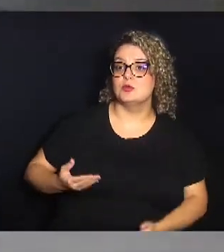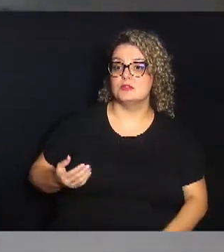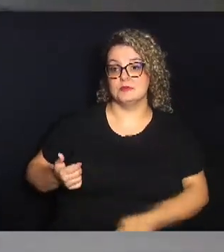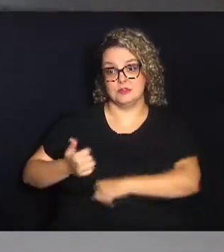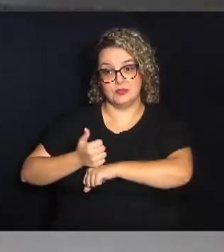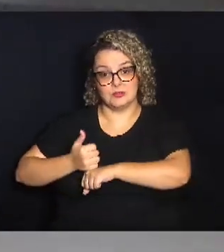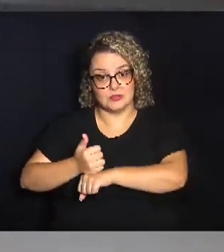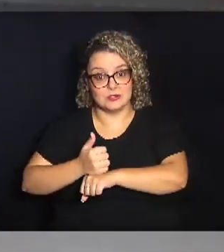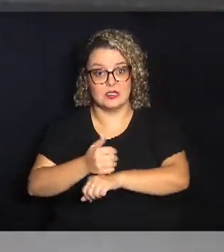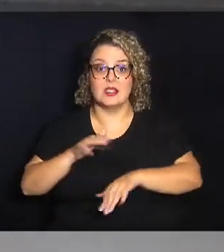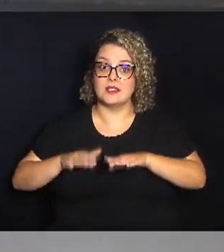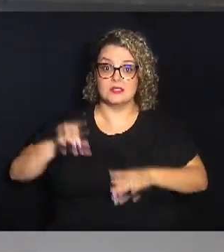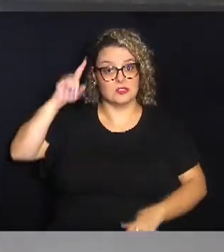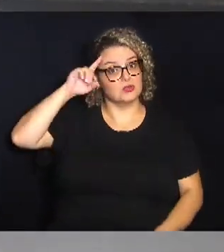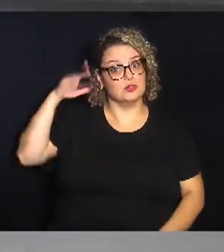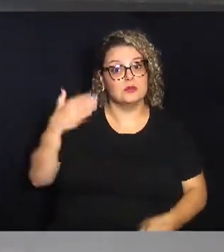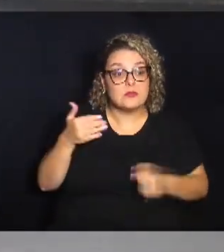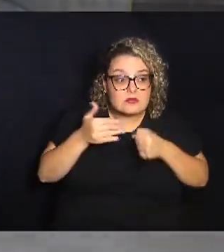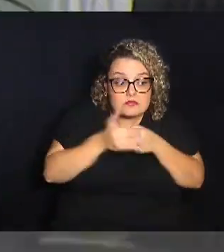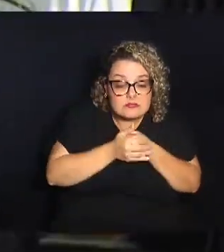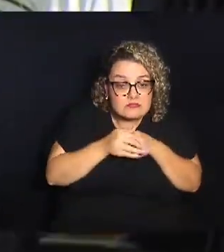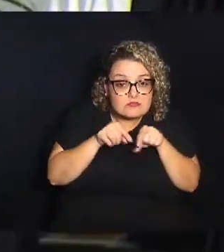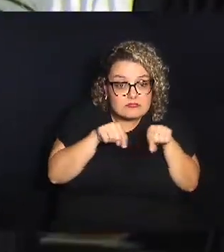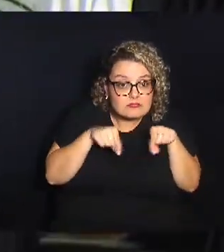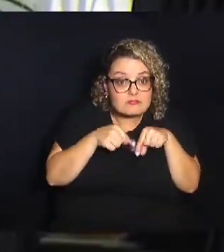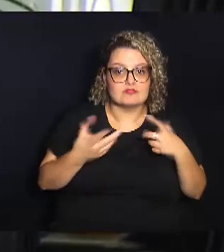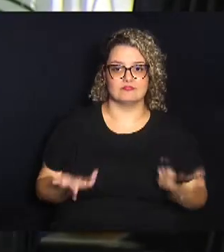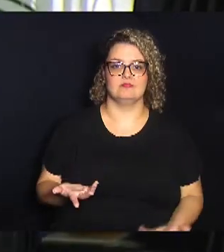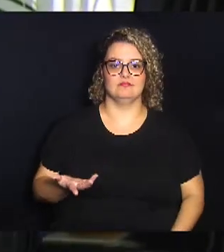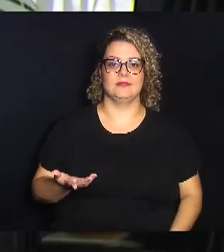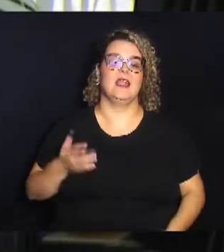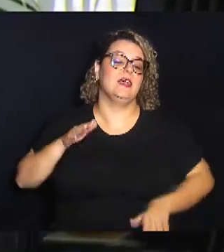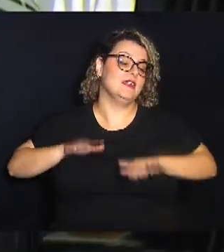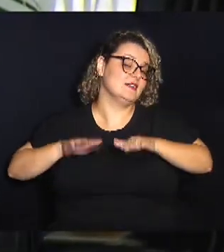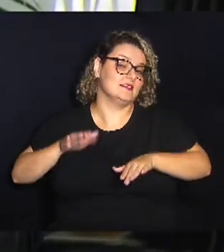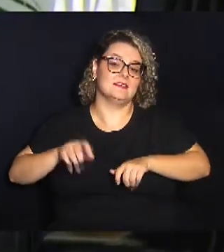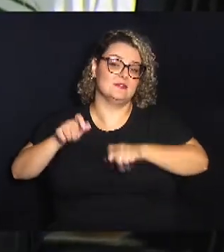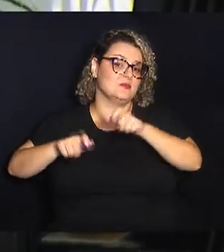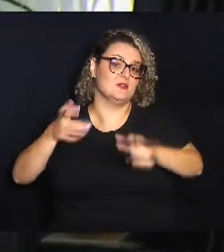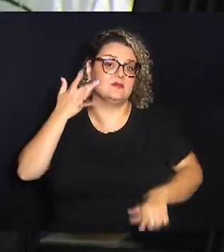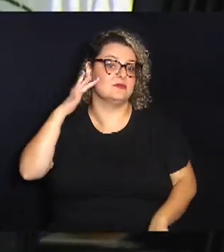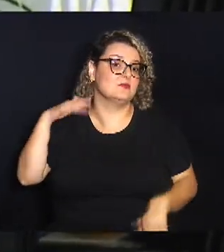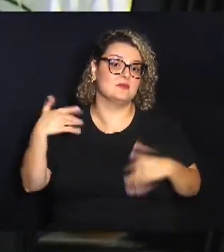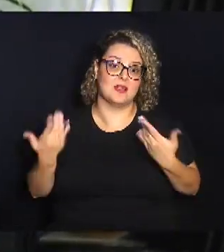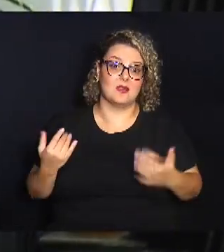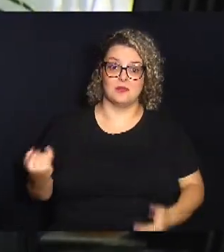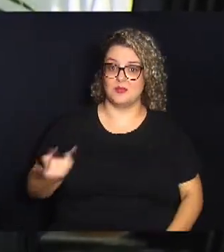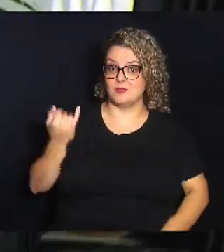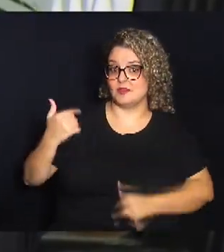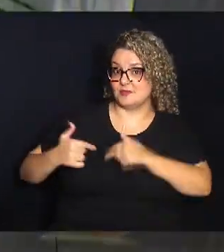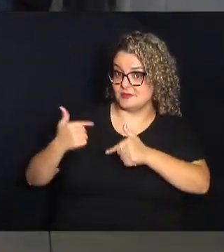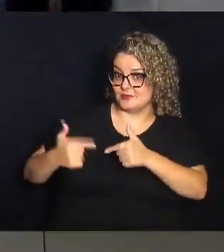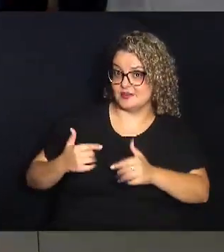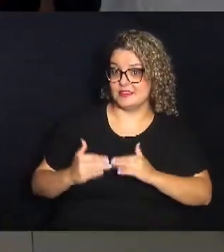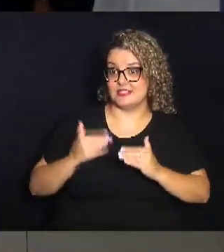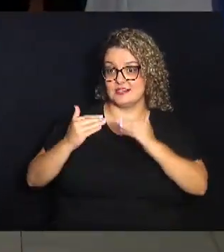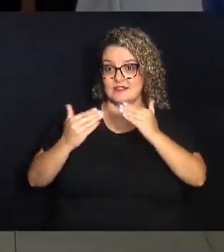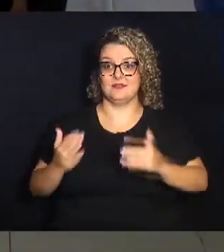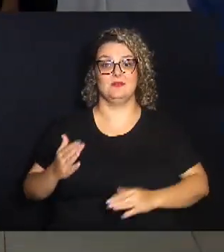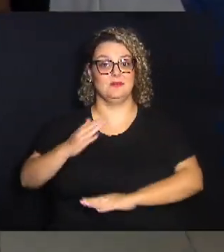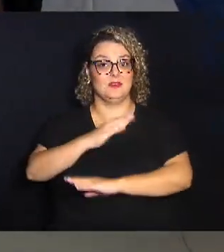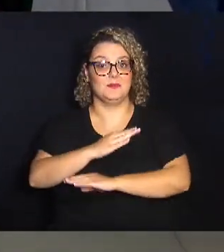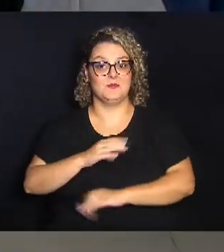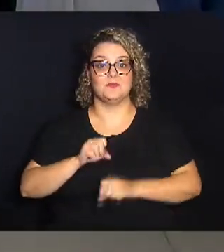que muitas vezes ficam lá no dia a dia, escondidinho na sua sala, e as pessoas não sabem a importância do trabalho que ele desenvolve para a Câmara. Os